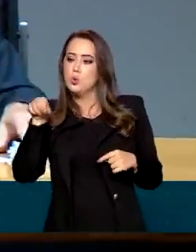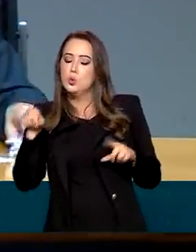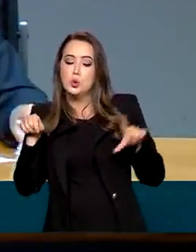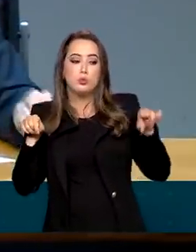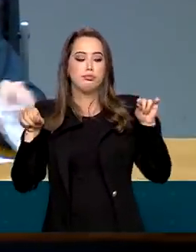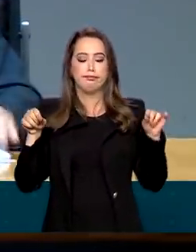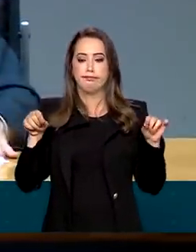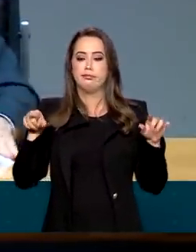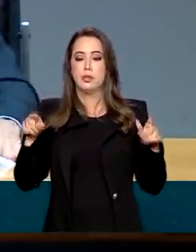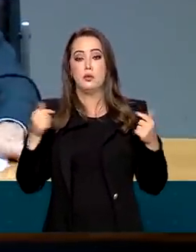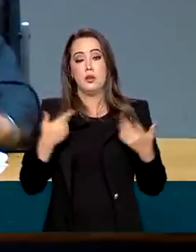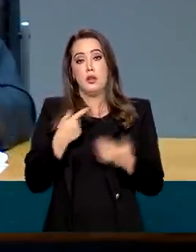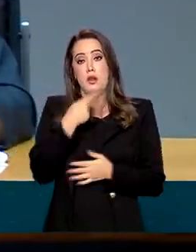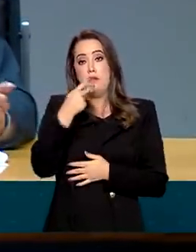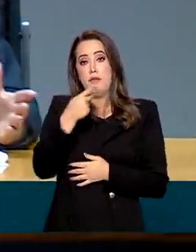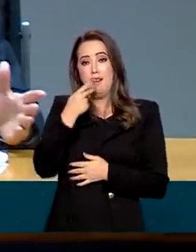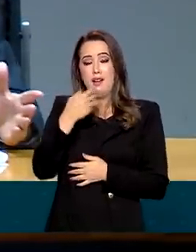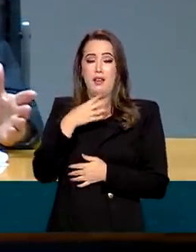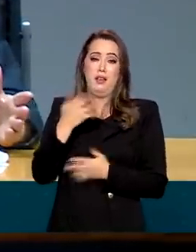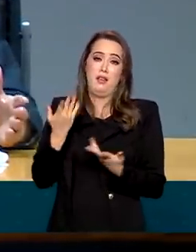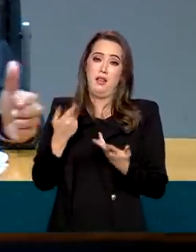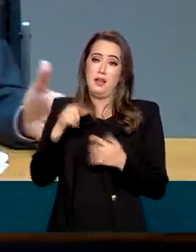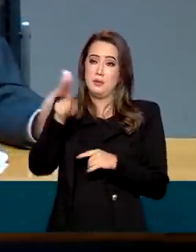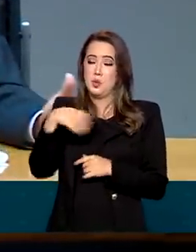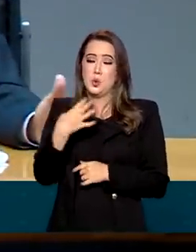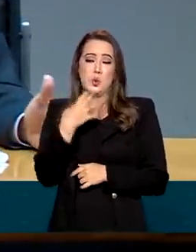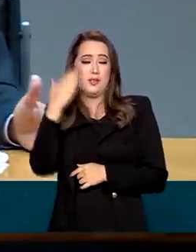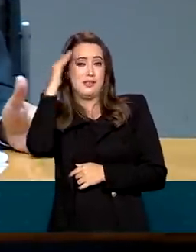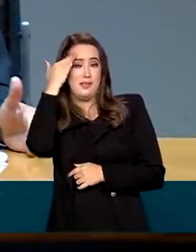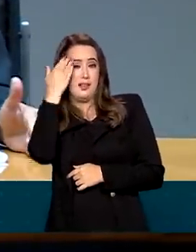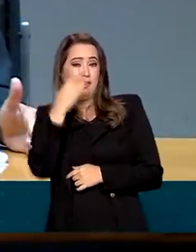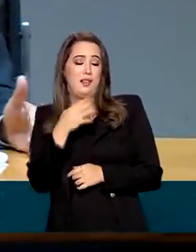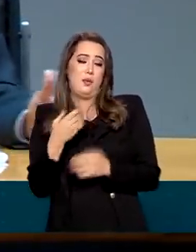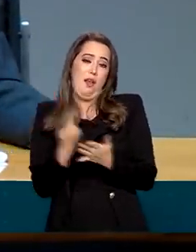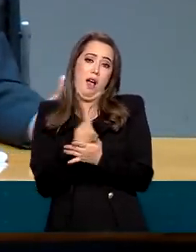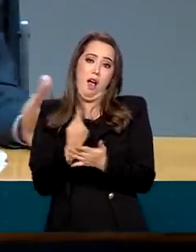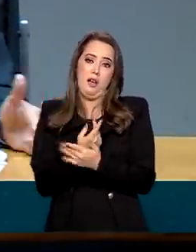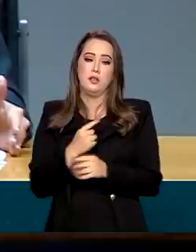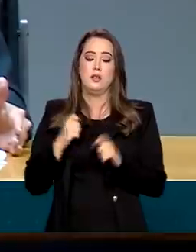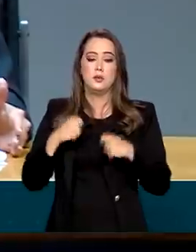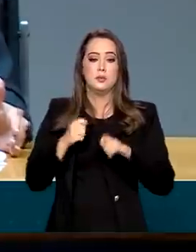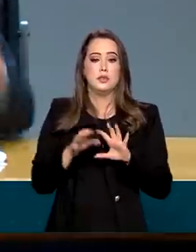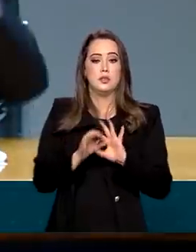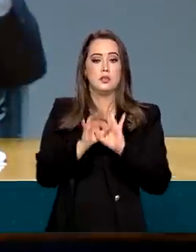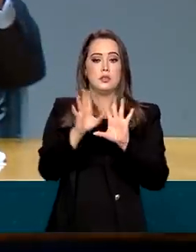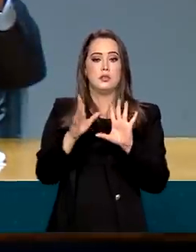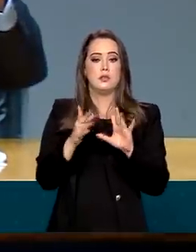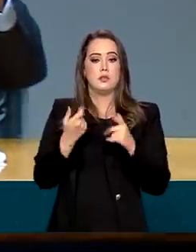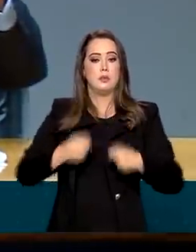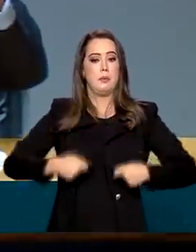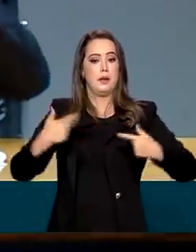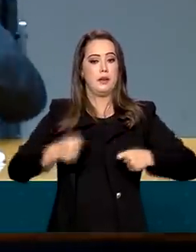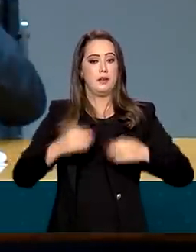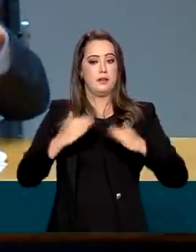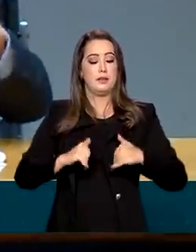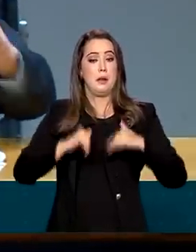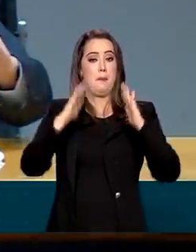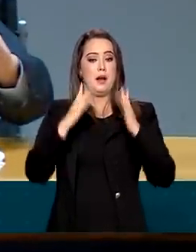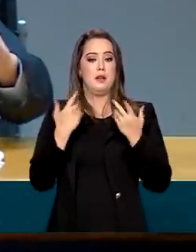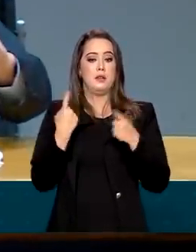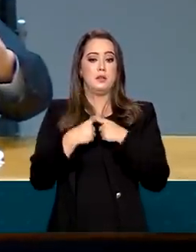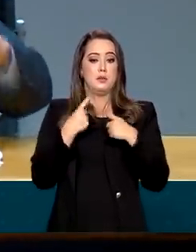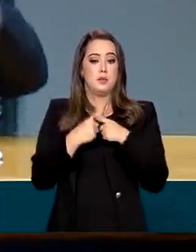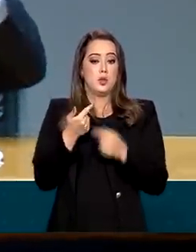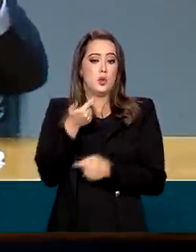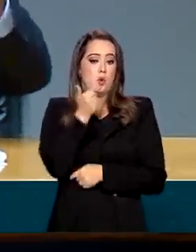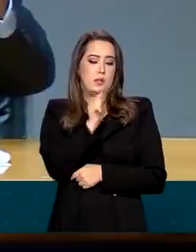eu disse, foi muito mal interpretado, porque eu estava falando a verdade. Ou vai ter uma licença para gastar um pouco mais com esses 100 reais, porque só cabia no